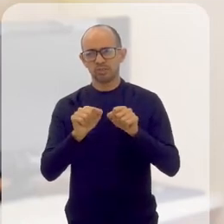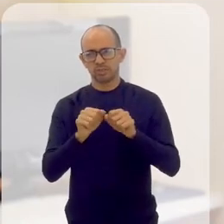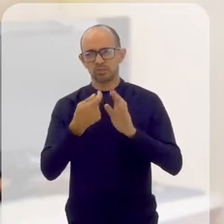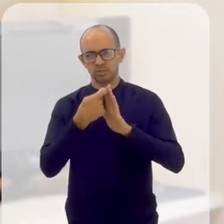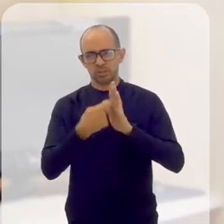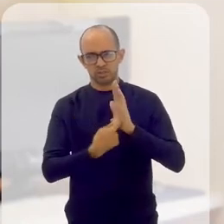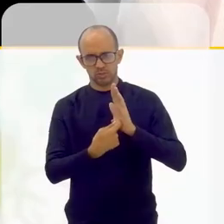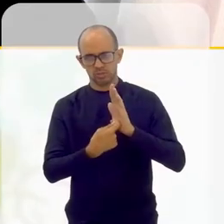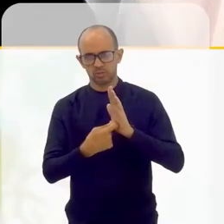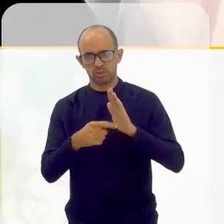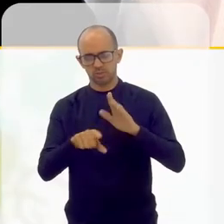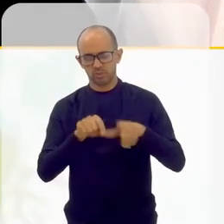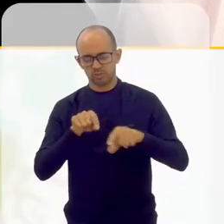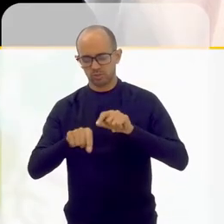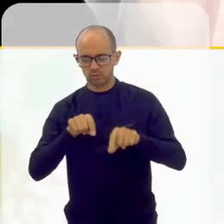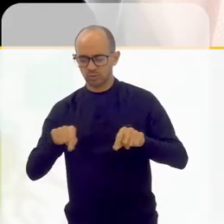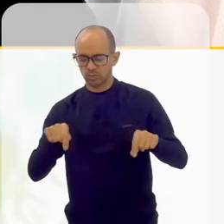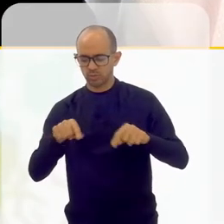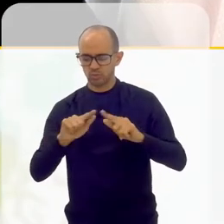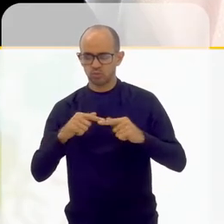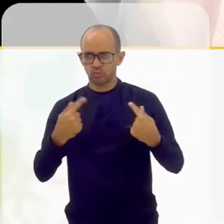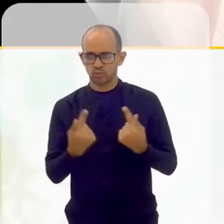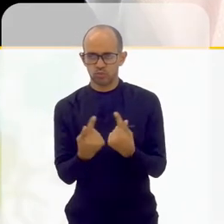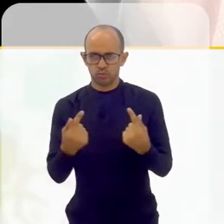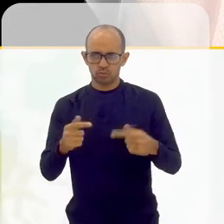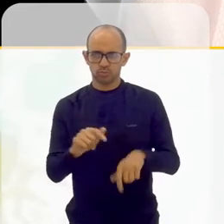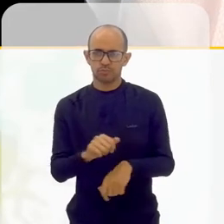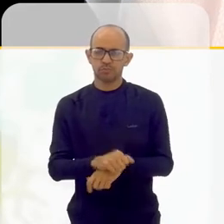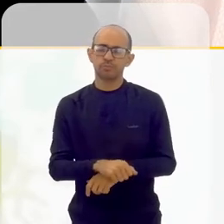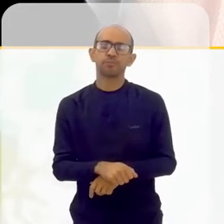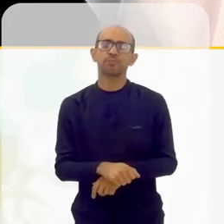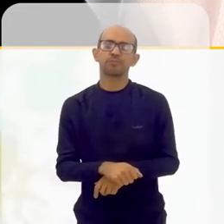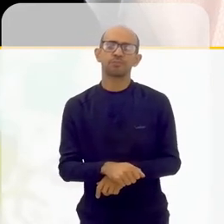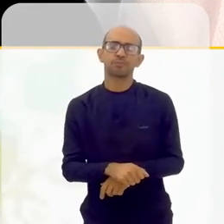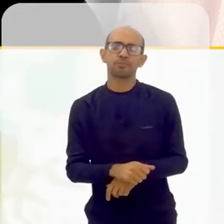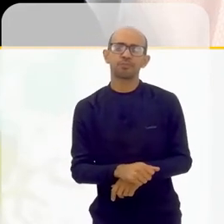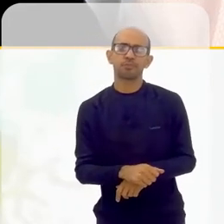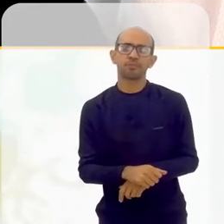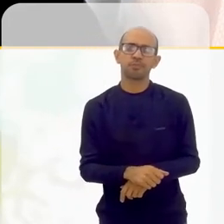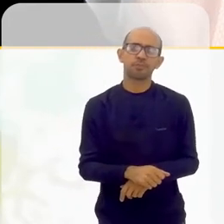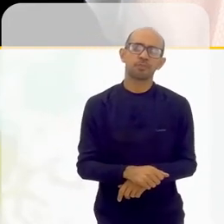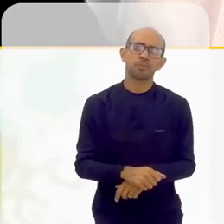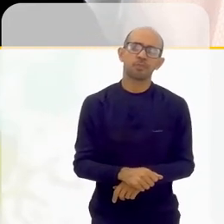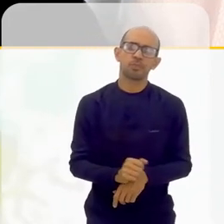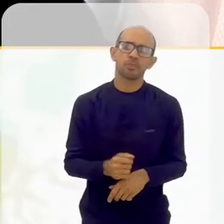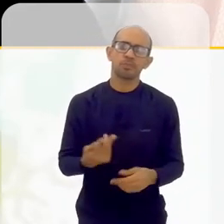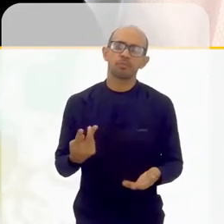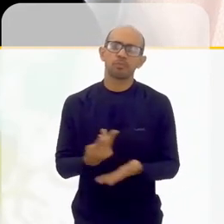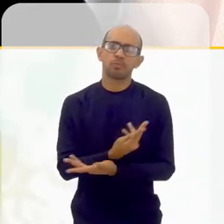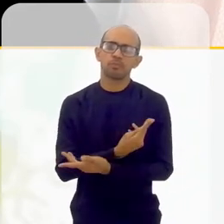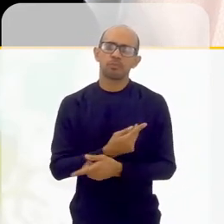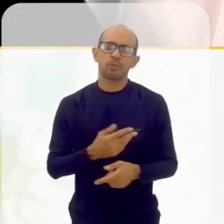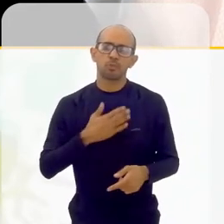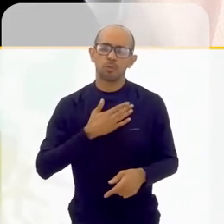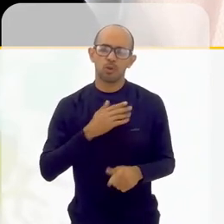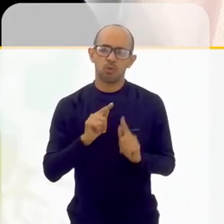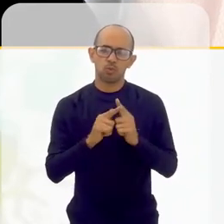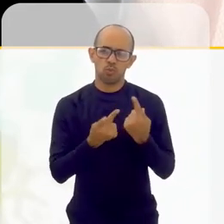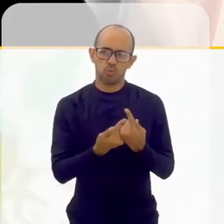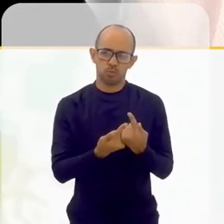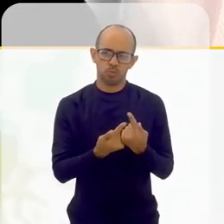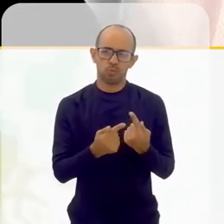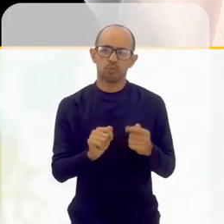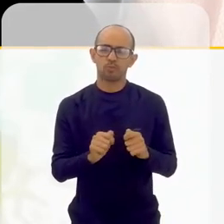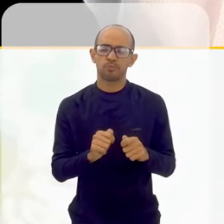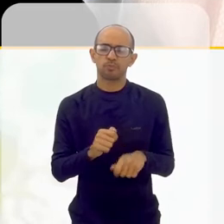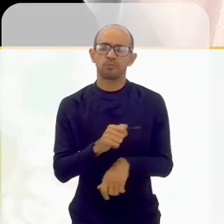esquete. E aí teve aquele sorteio de grupos e no sorteio caiu para a gente um